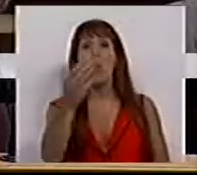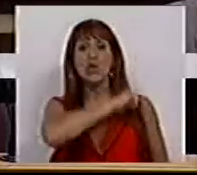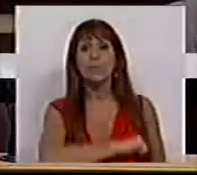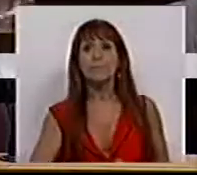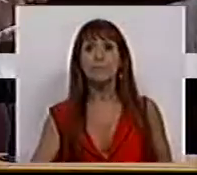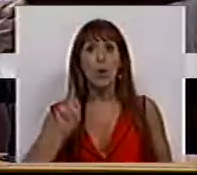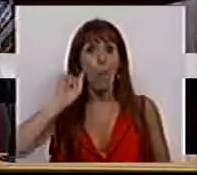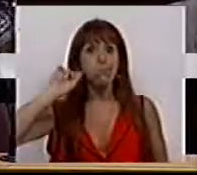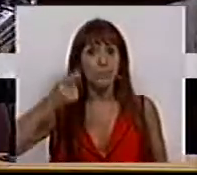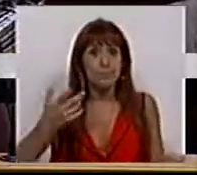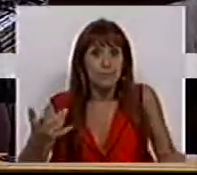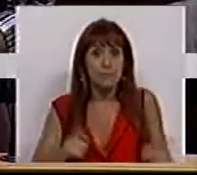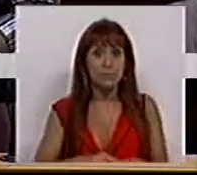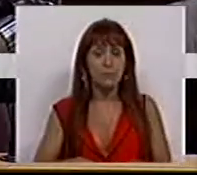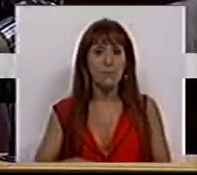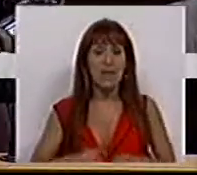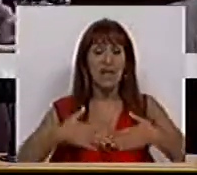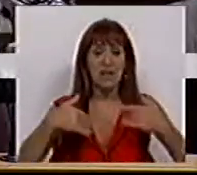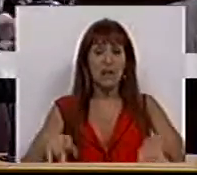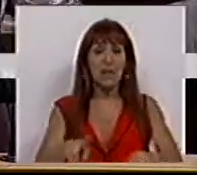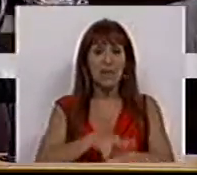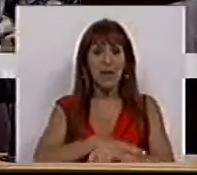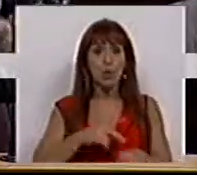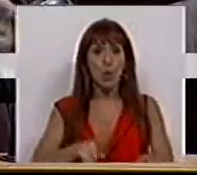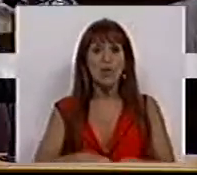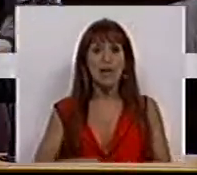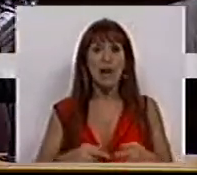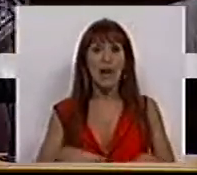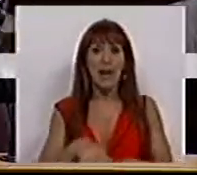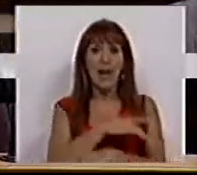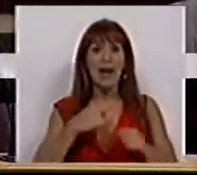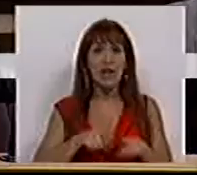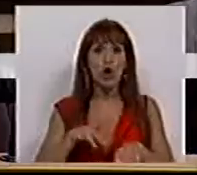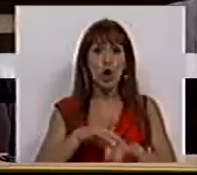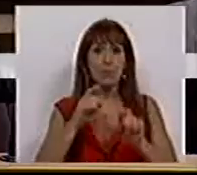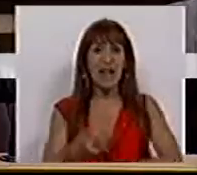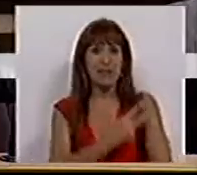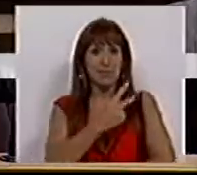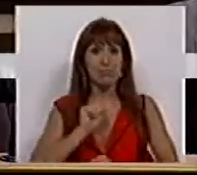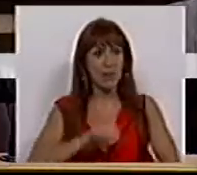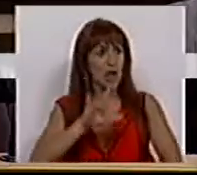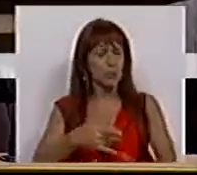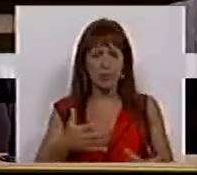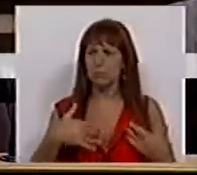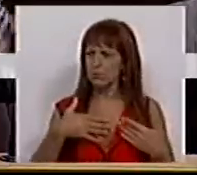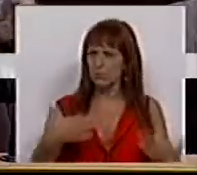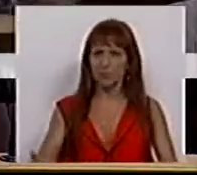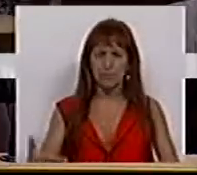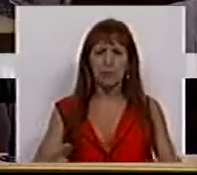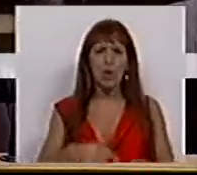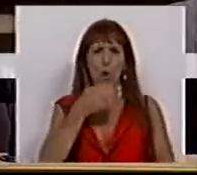soube-se que se demitiu a diretora clínica do Hospital Santa Maria em Lisboa. Estamos a falar